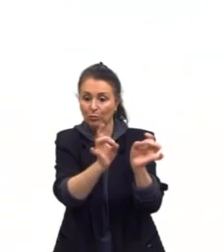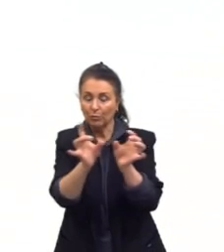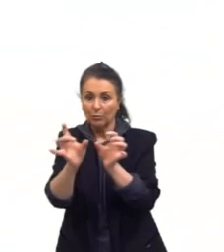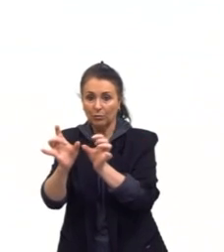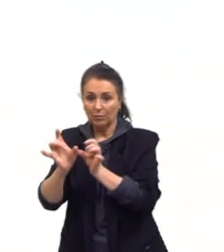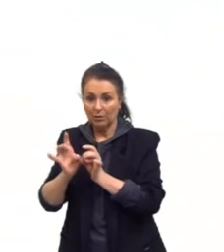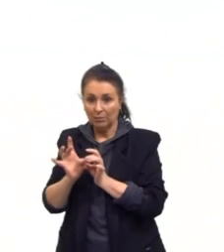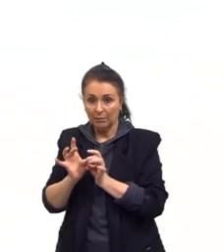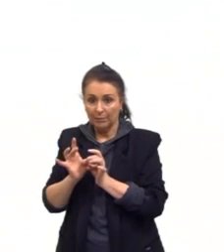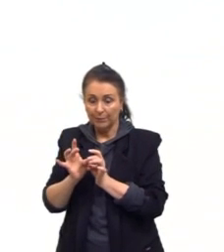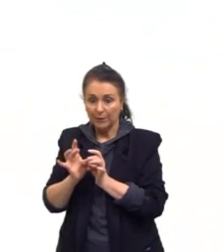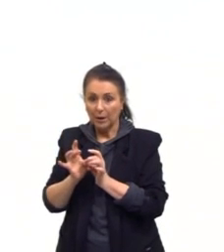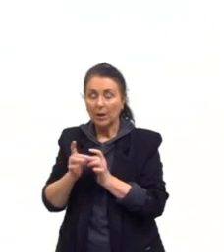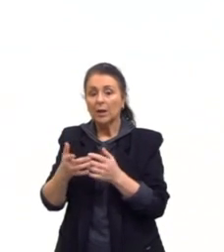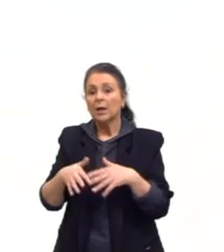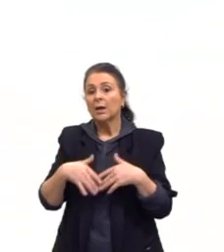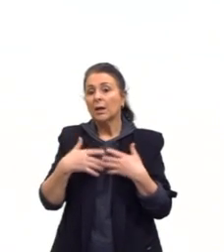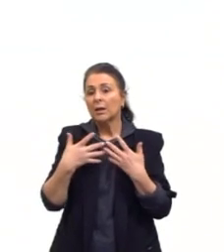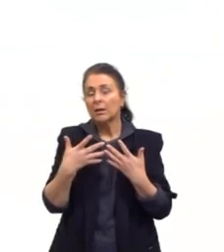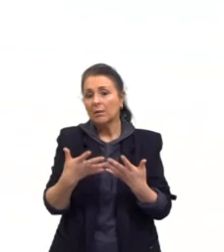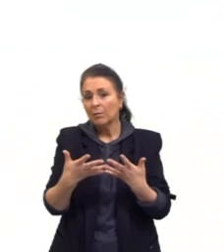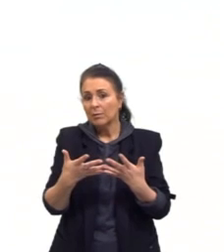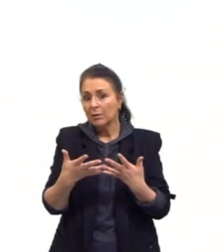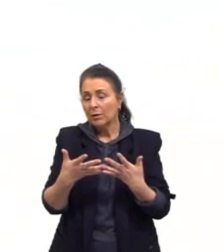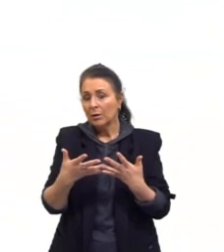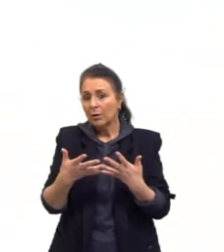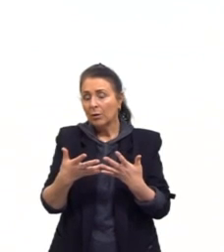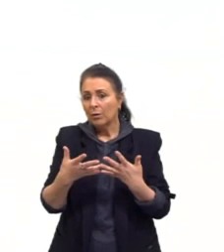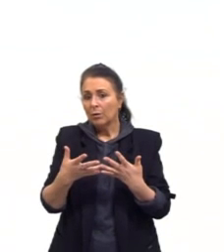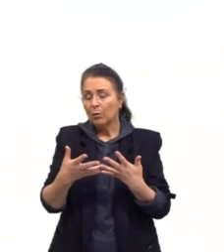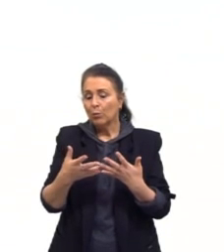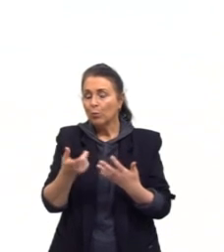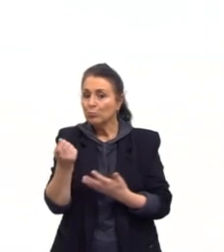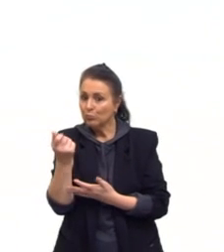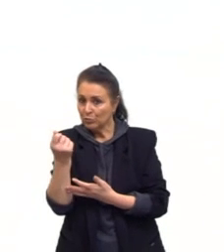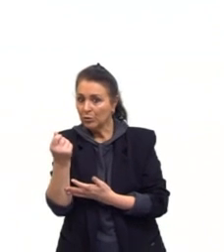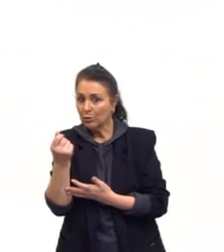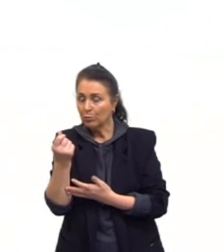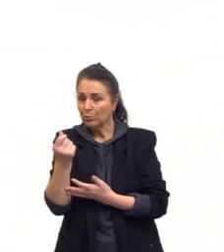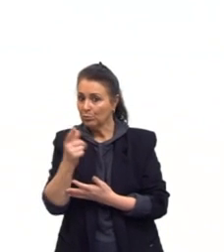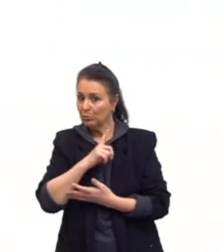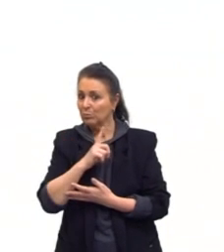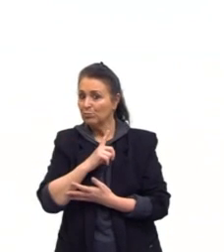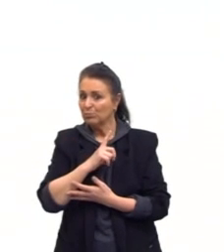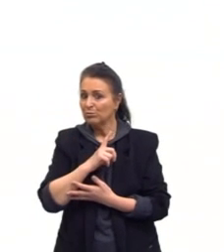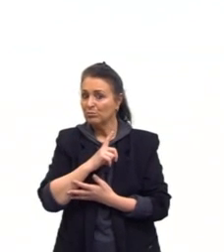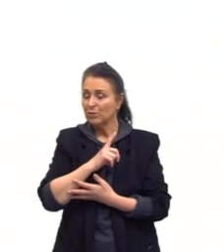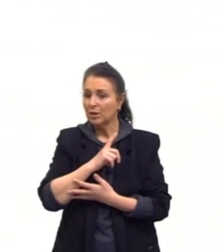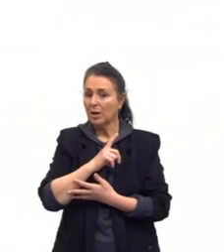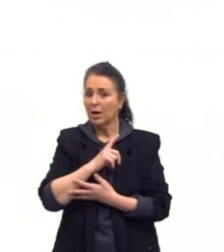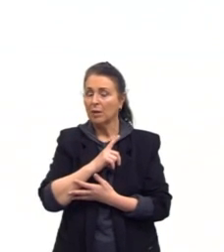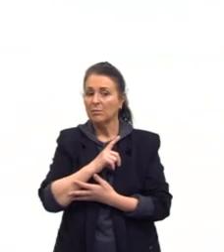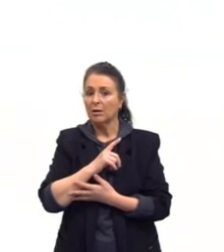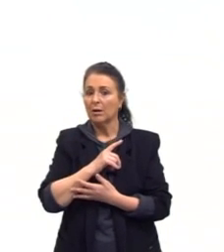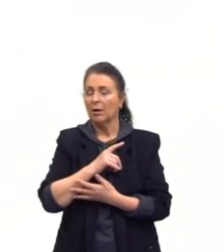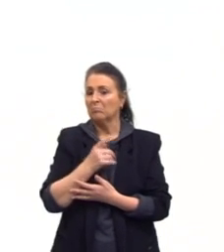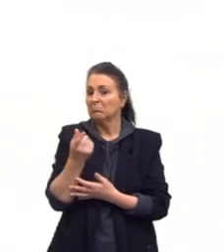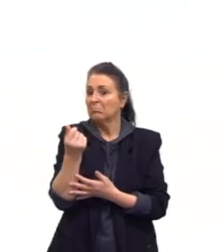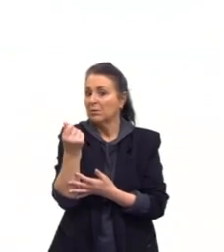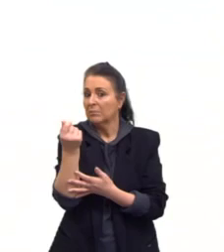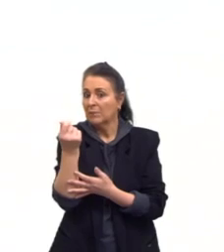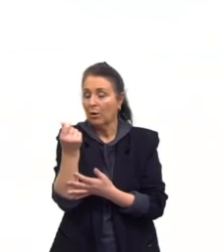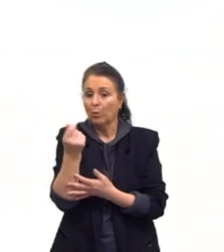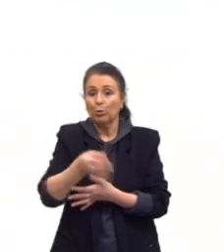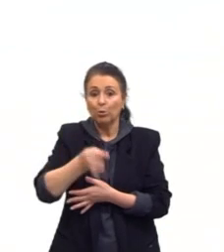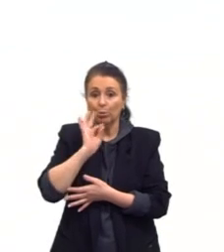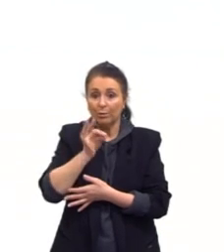colocando o dinheiro que a gente tinha, justamente esse capital do